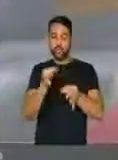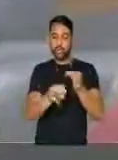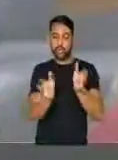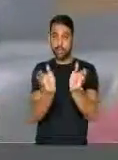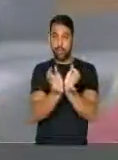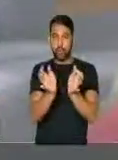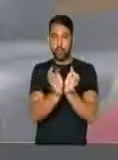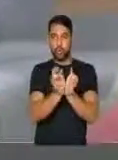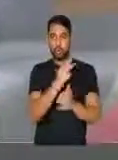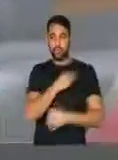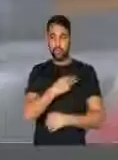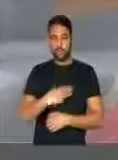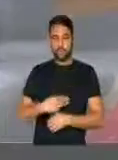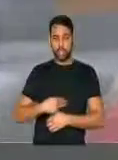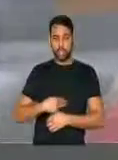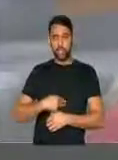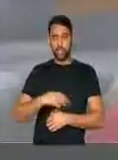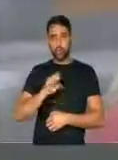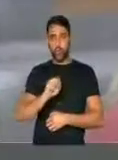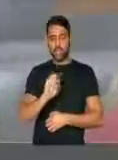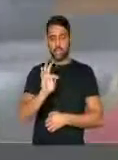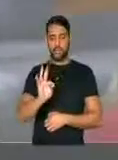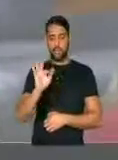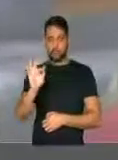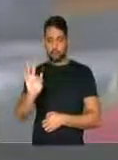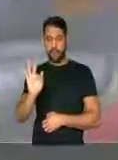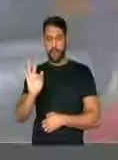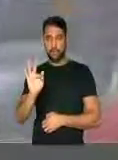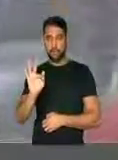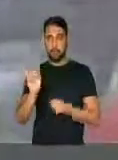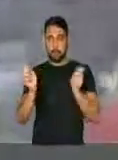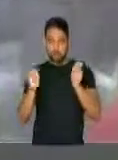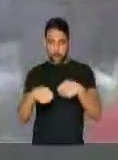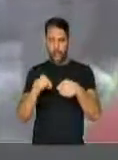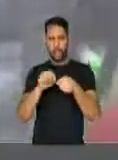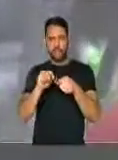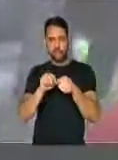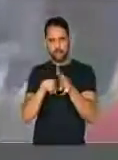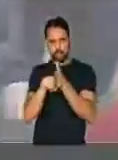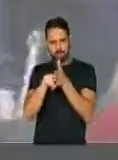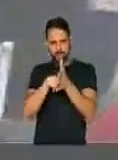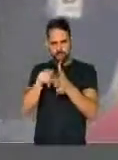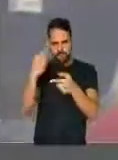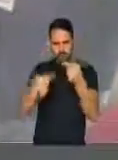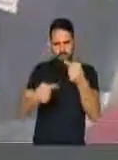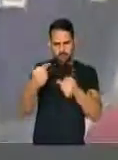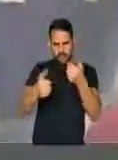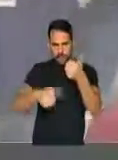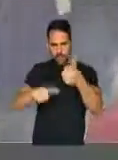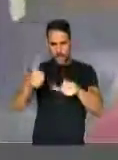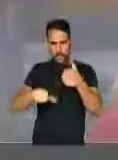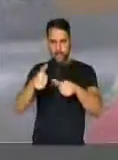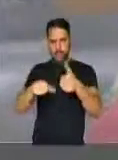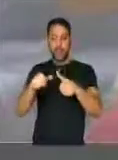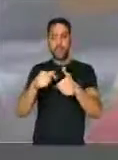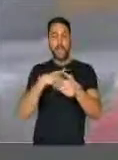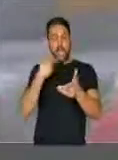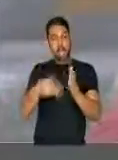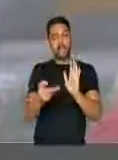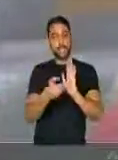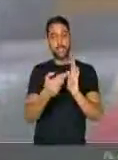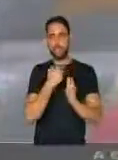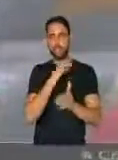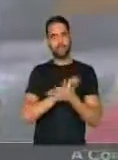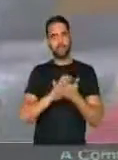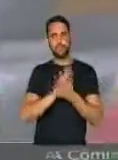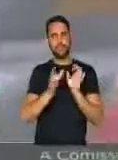colegiado da justiça brasileira, o Supremo Tribunal Federal, possa fazer a sua análise com isenção. Essa casa